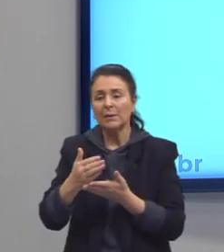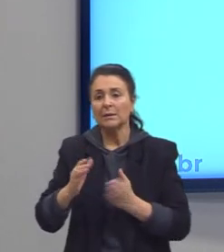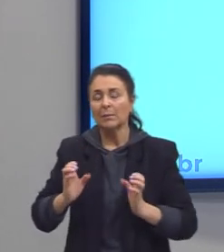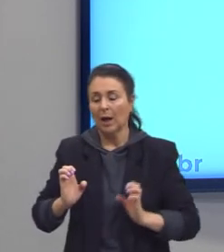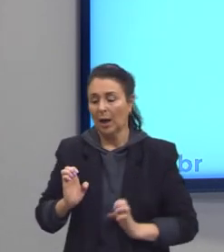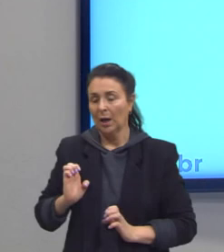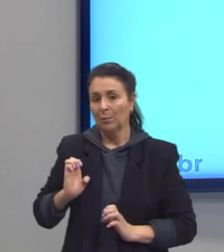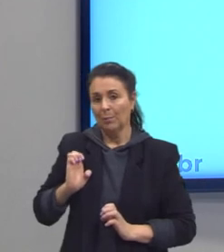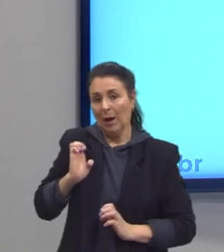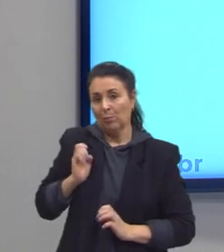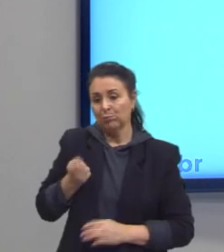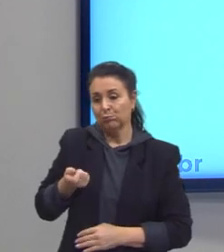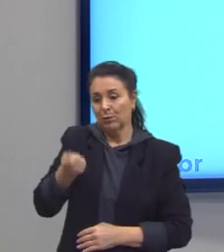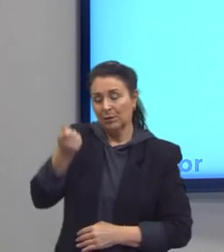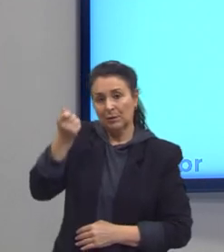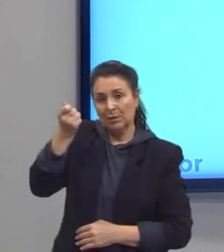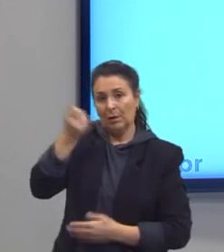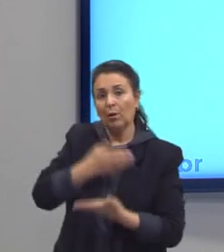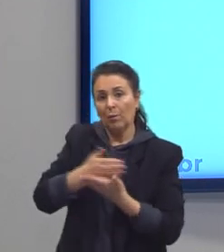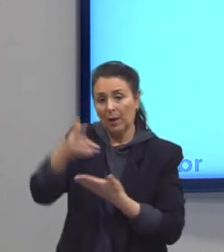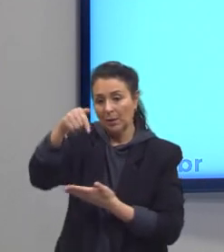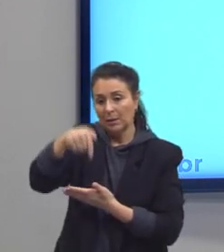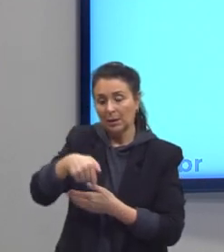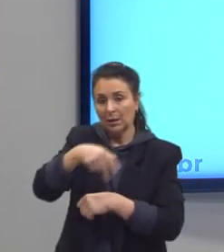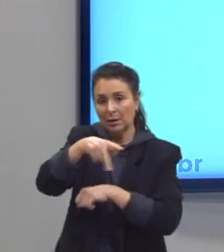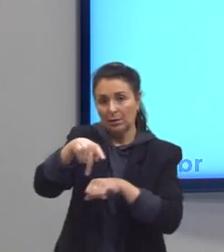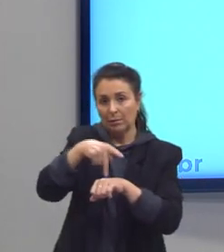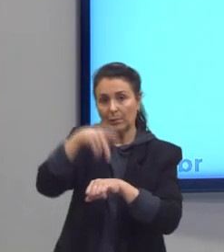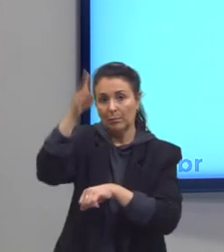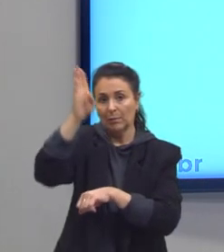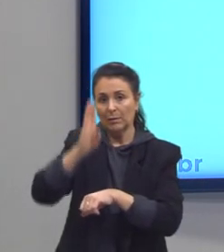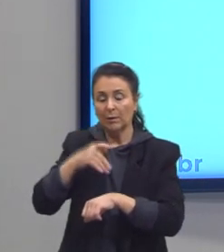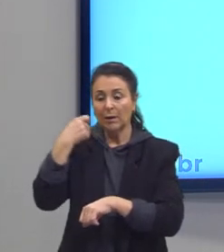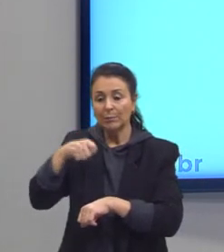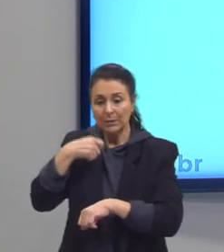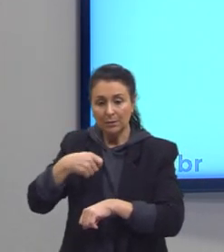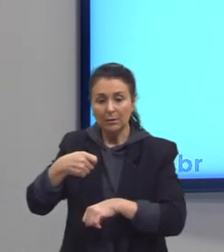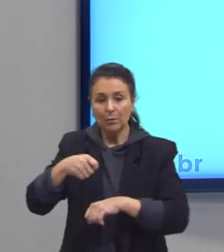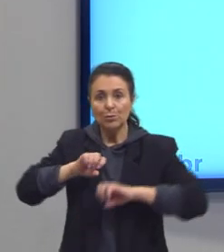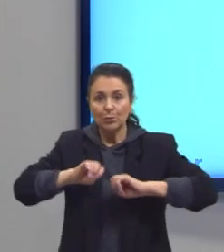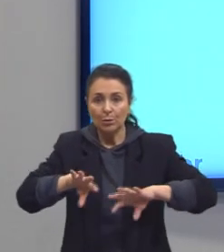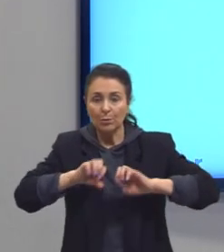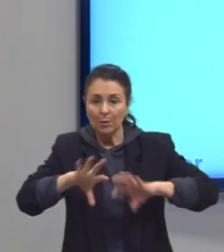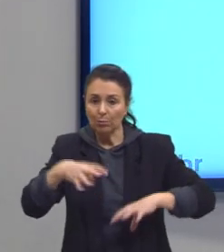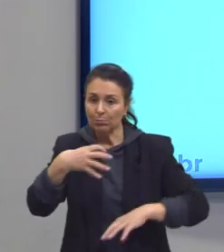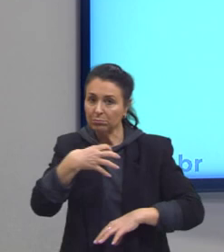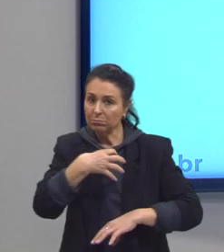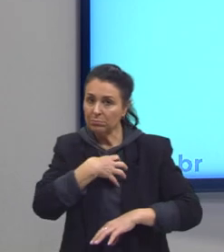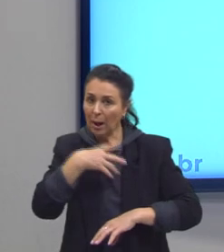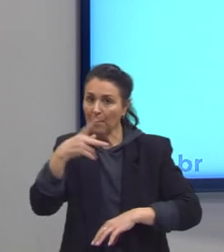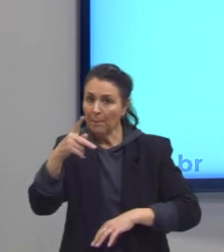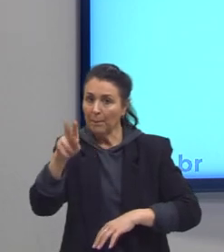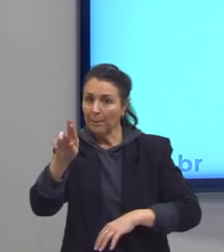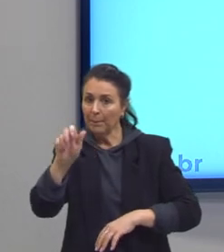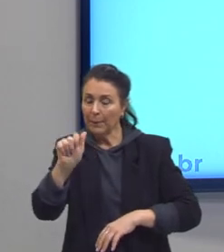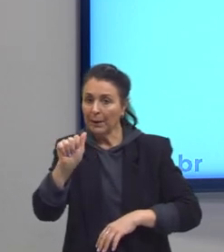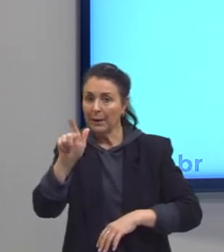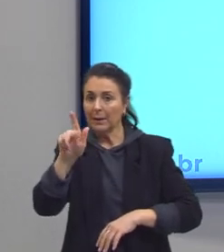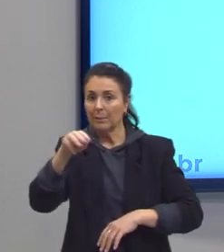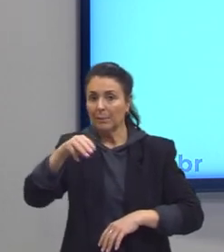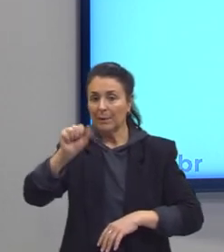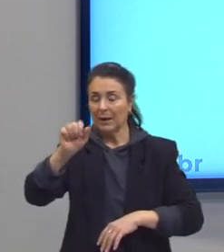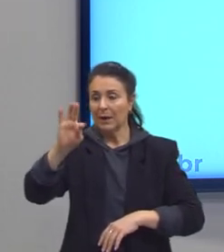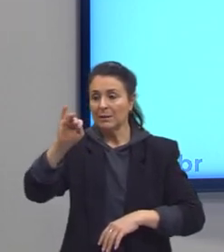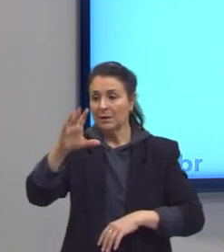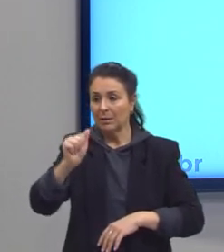país, e aí se volta, essa burguesia precisa de uma educação pragmática. Aí começam a surgir as escolas técnicas,